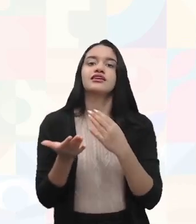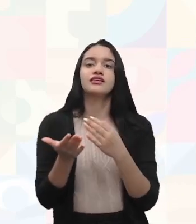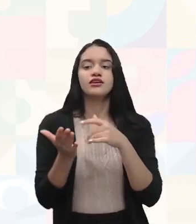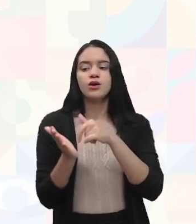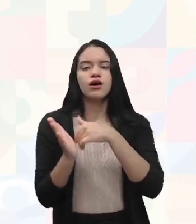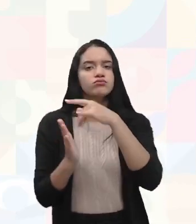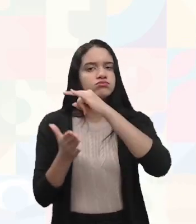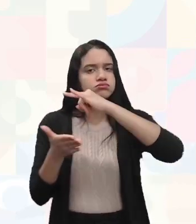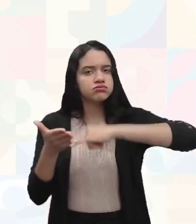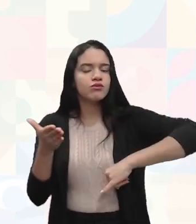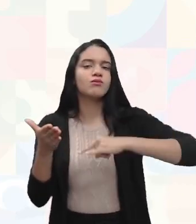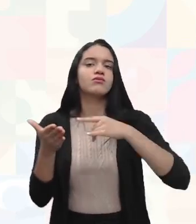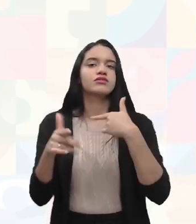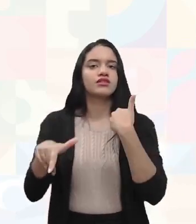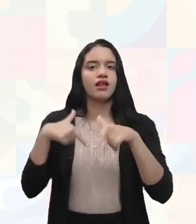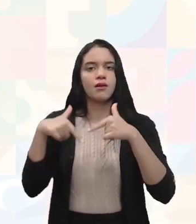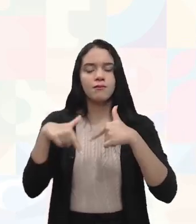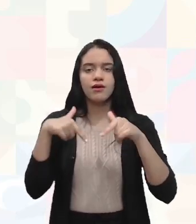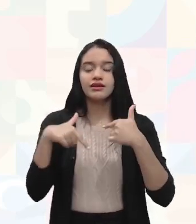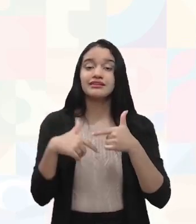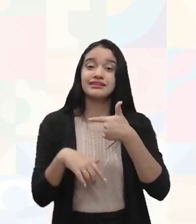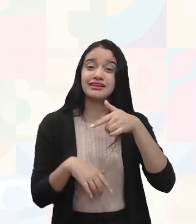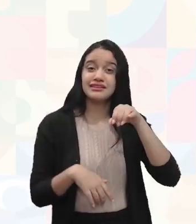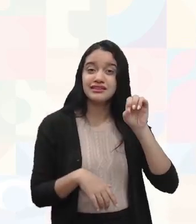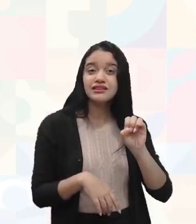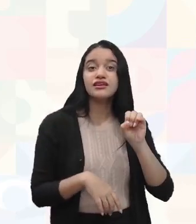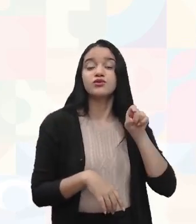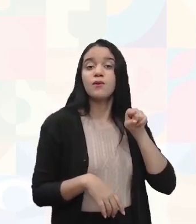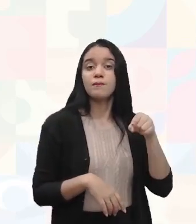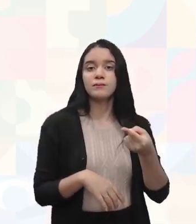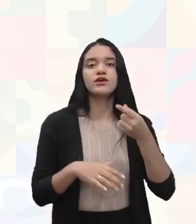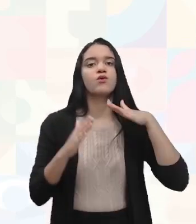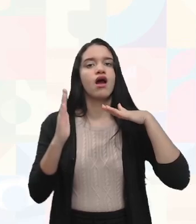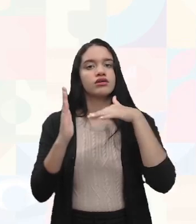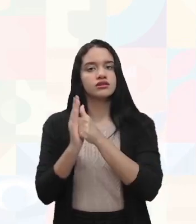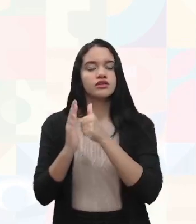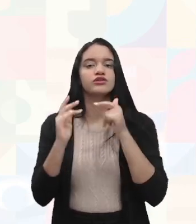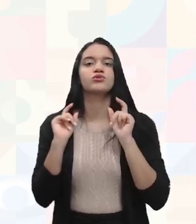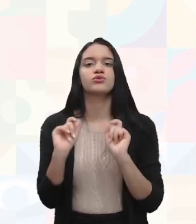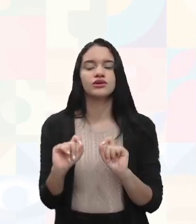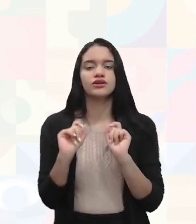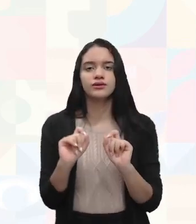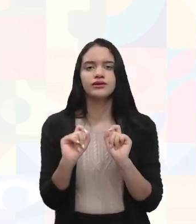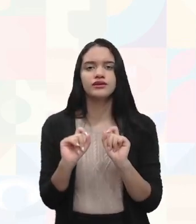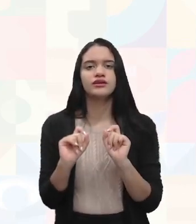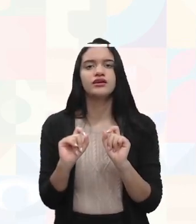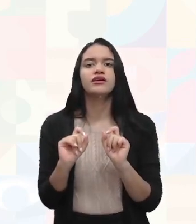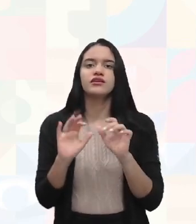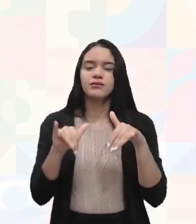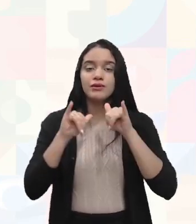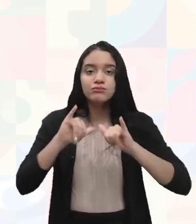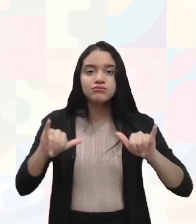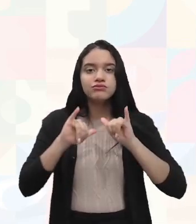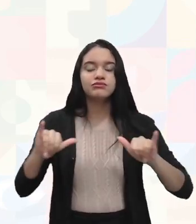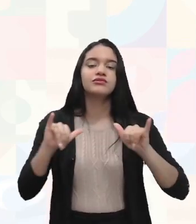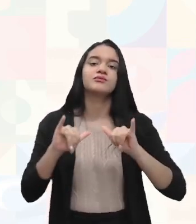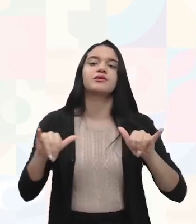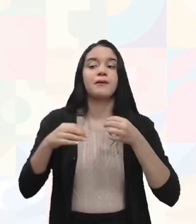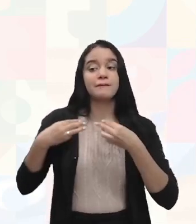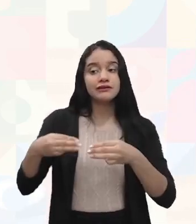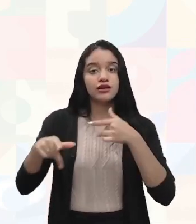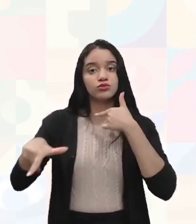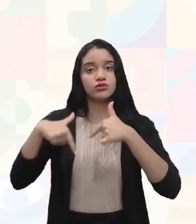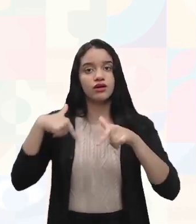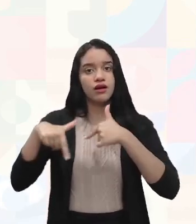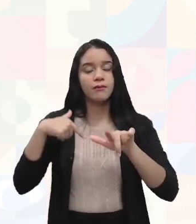regularizado. Desses 700 mil acidentes, o que foi levantado, né, por essas fontes aí, tanto o Ministério do Trabalho